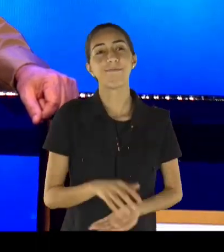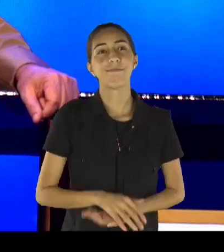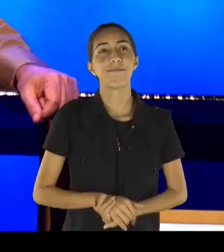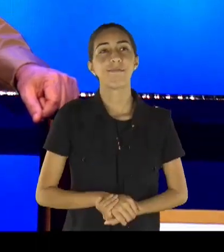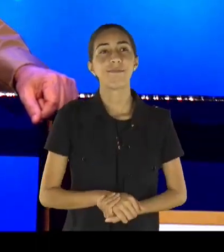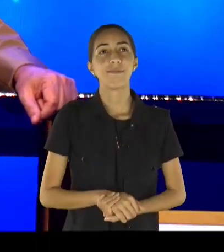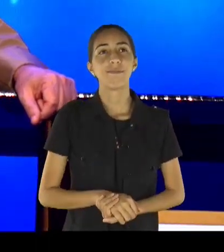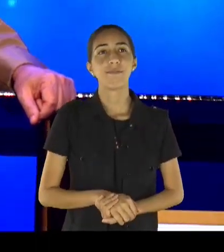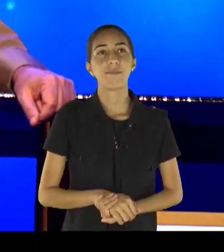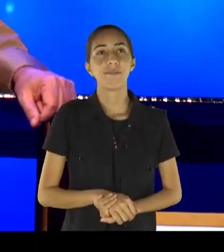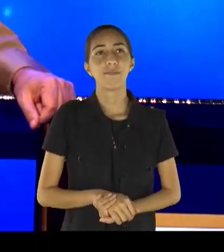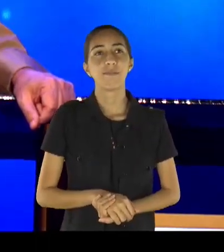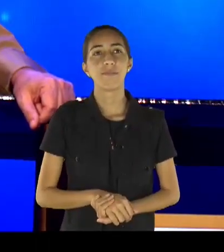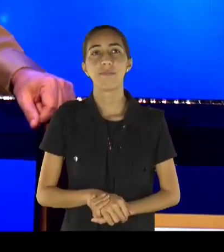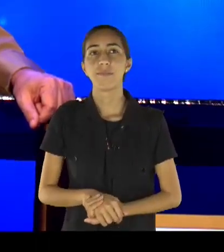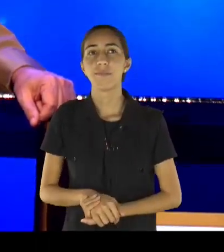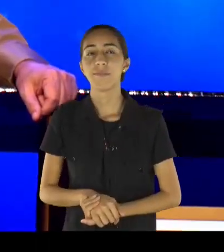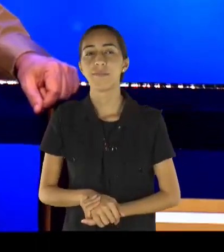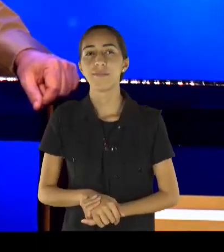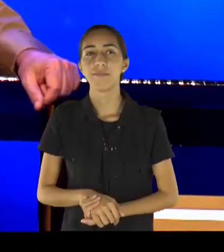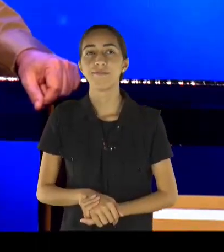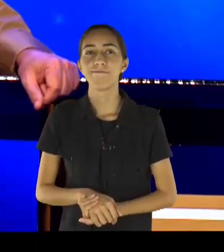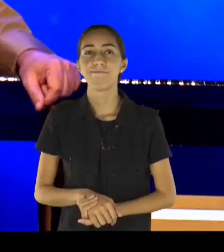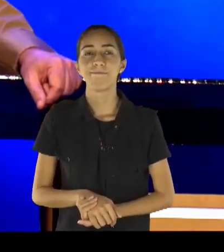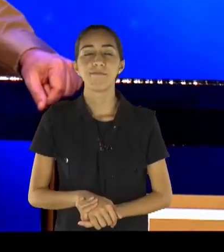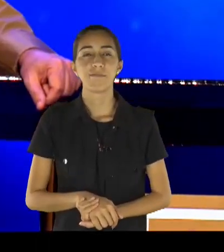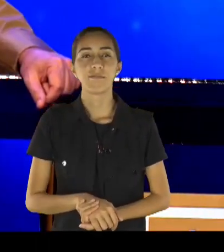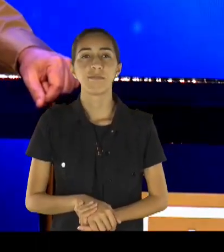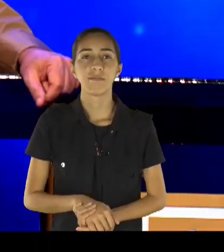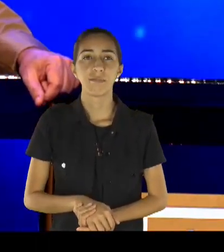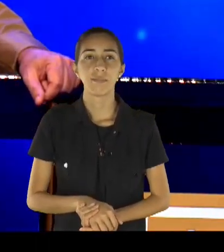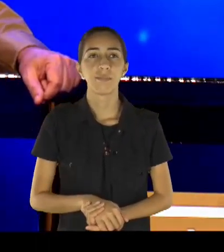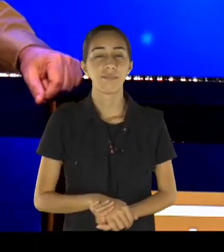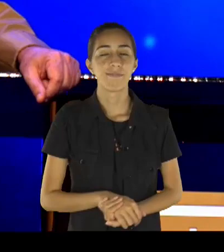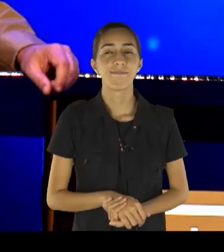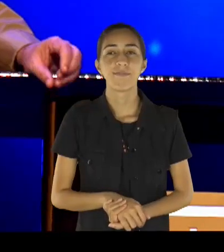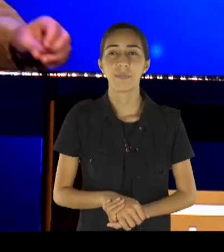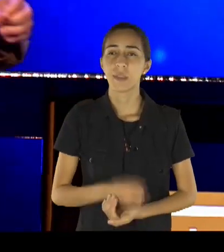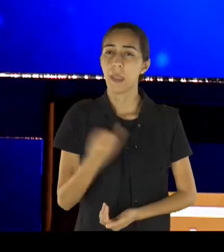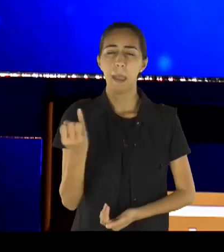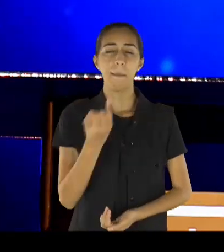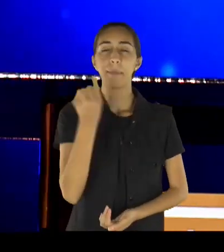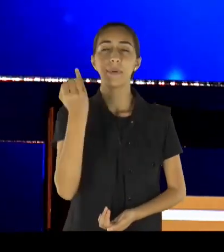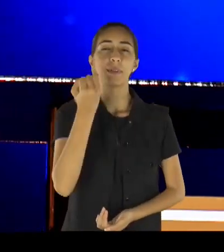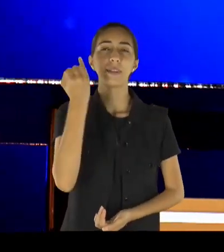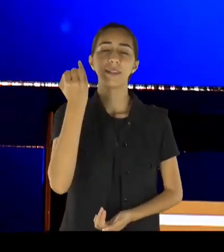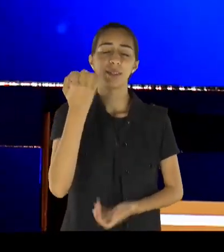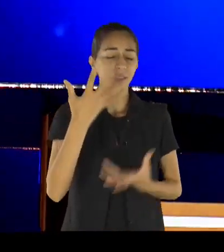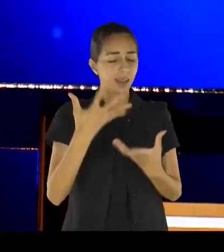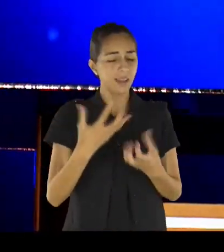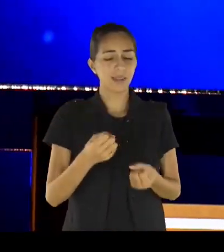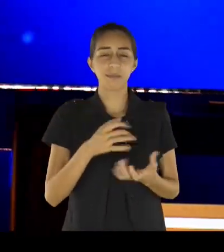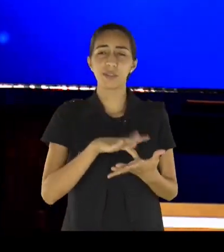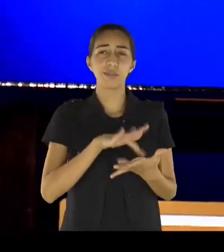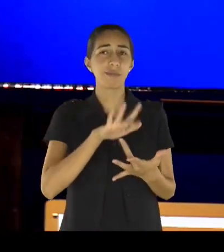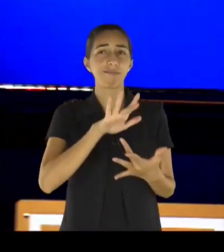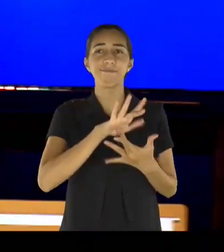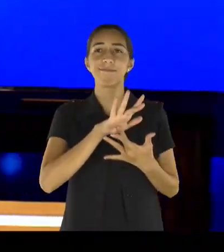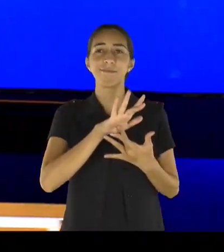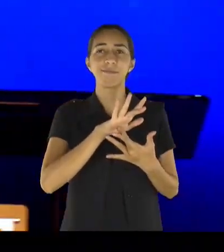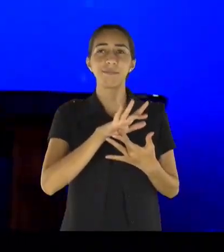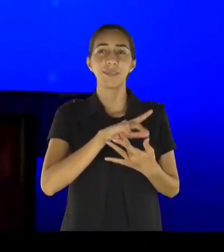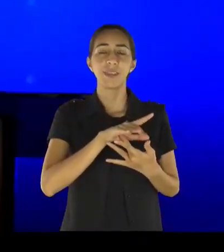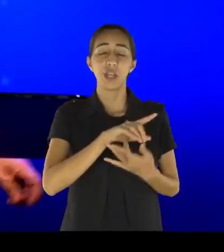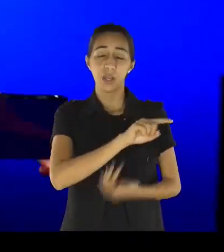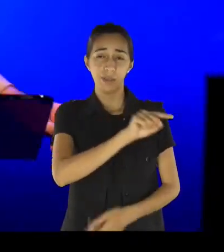no mundo espiritual, do que desse ato seu, para uma salvação, eterna, que você seja abençoado, aí na